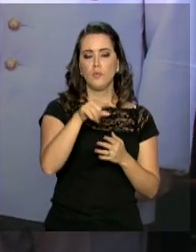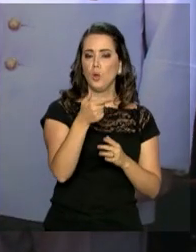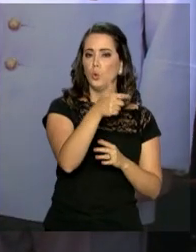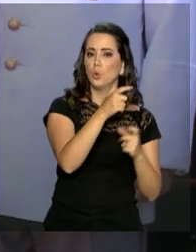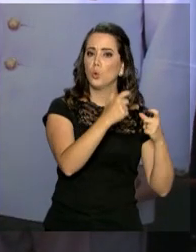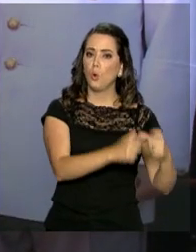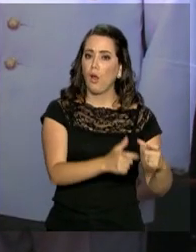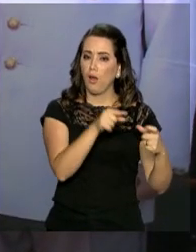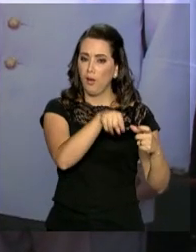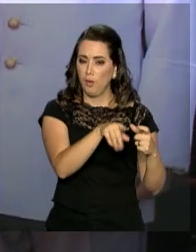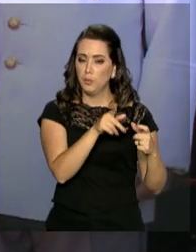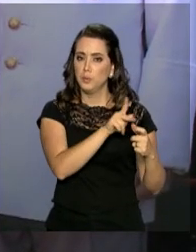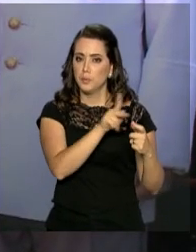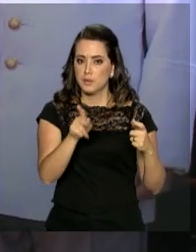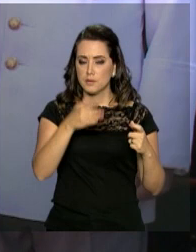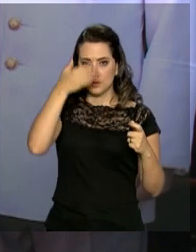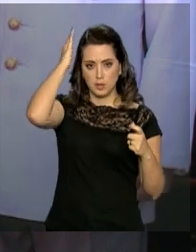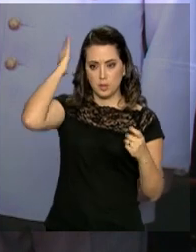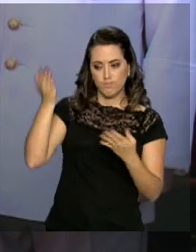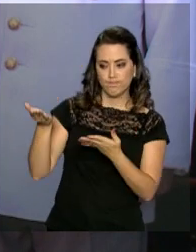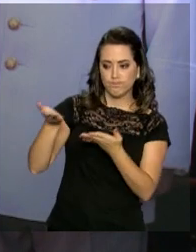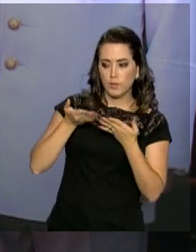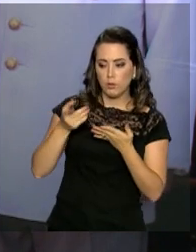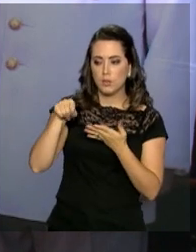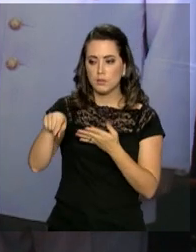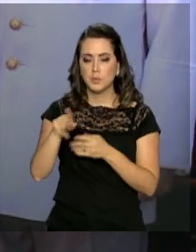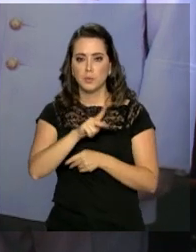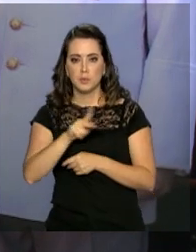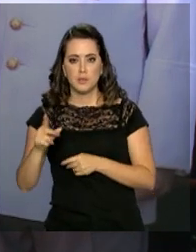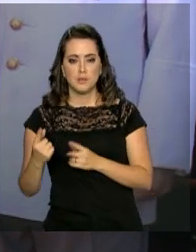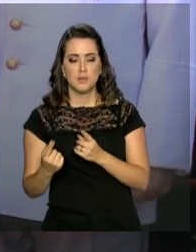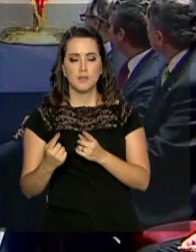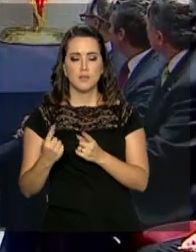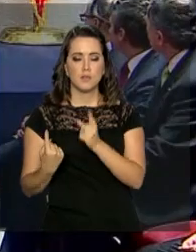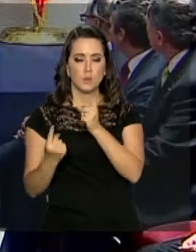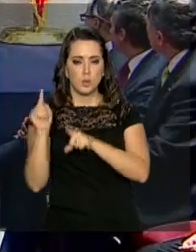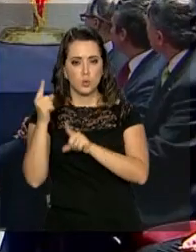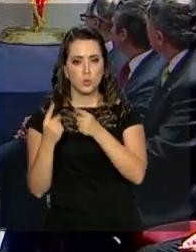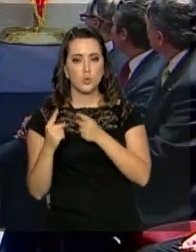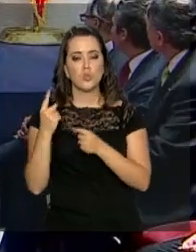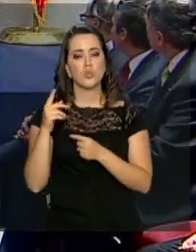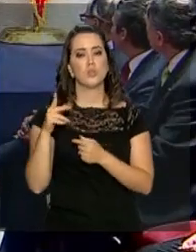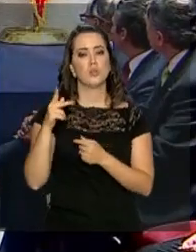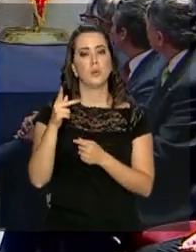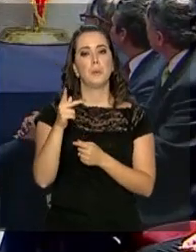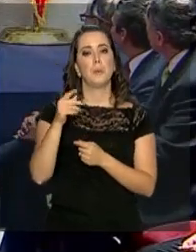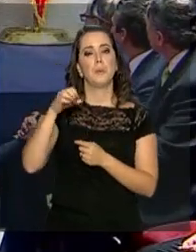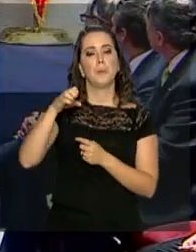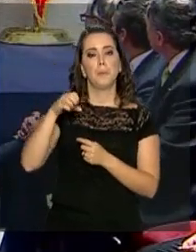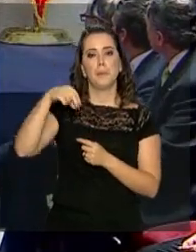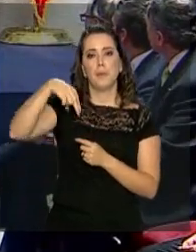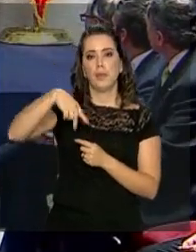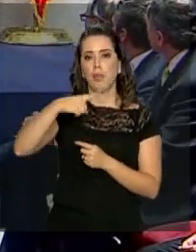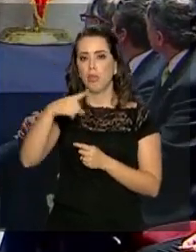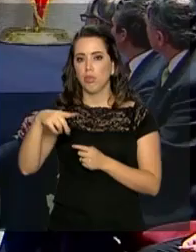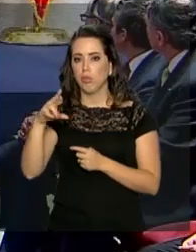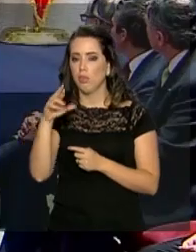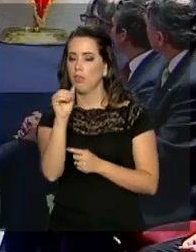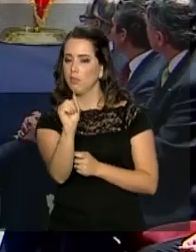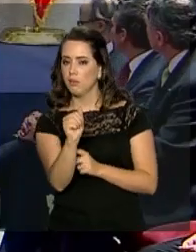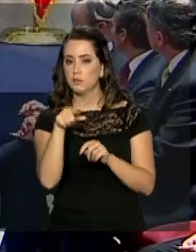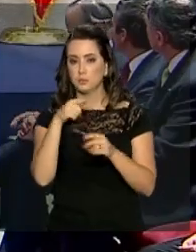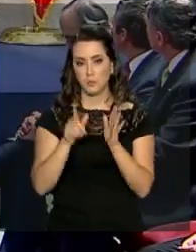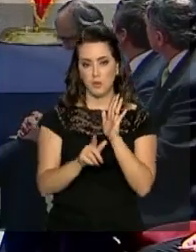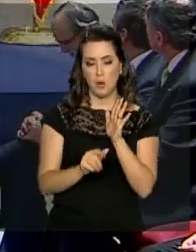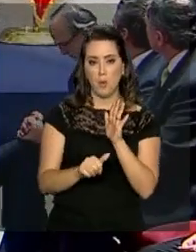chileno, Michel Temer foi recebido pelo presidente Sebastián Pinheira. A principal agenda da visita de Michel Temer ao